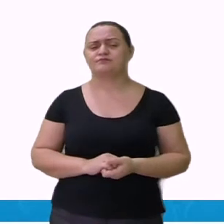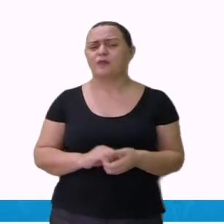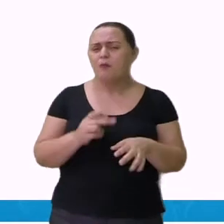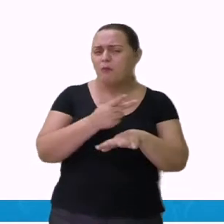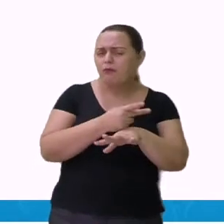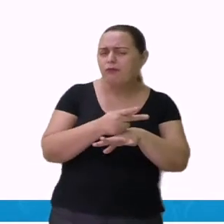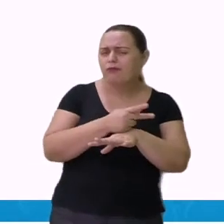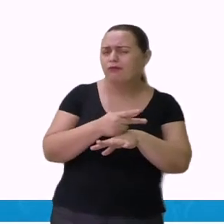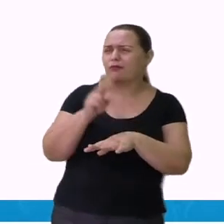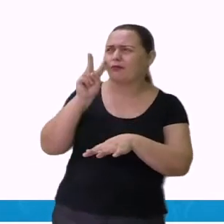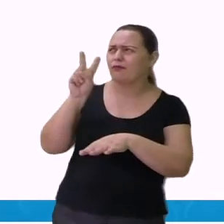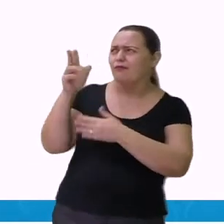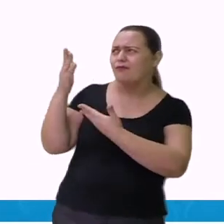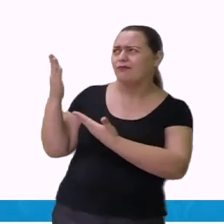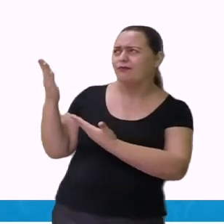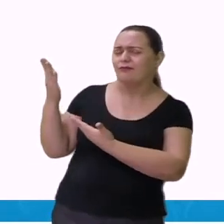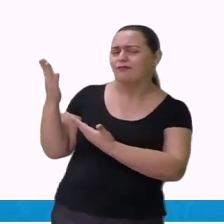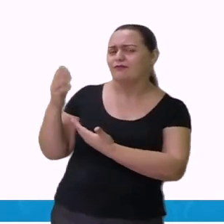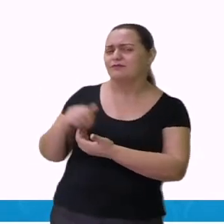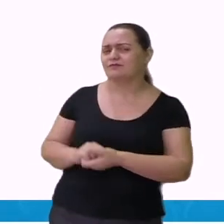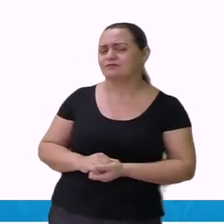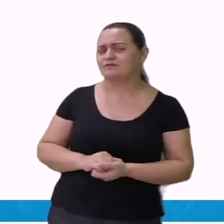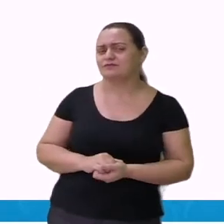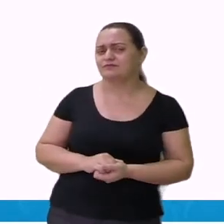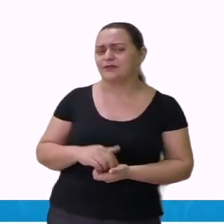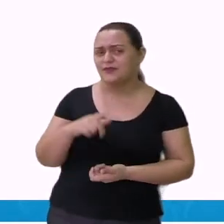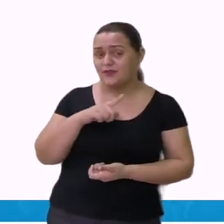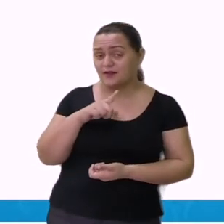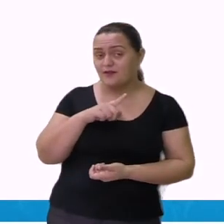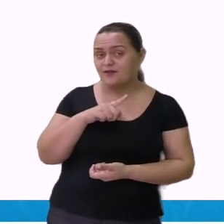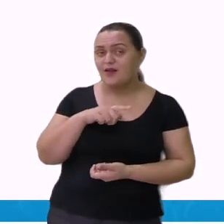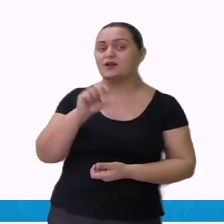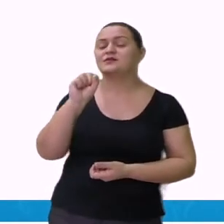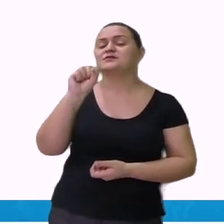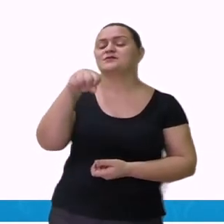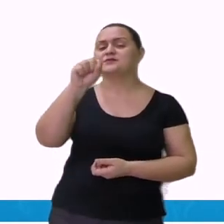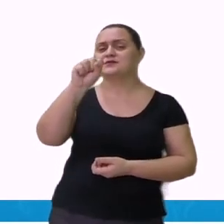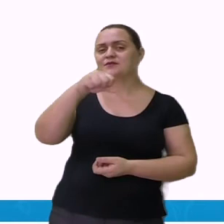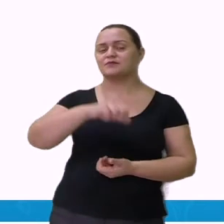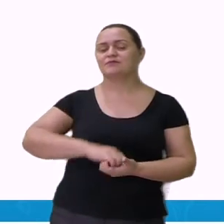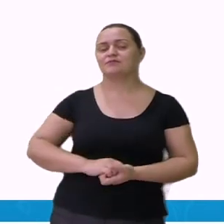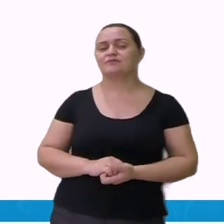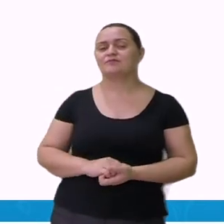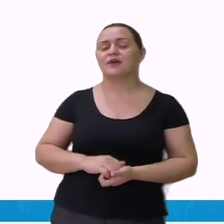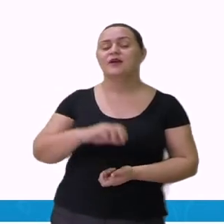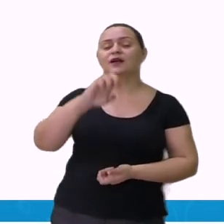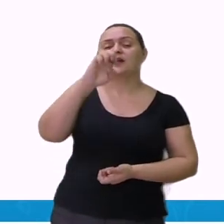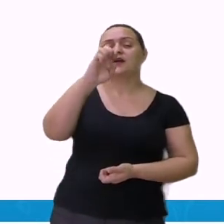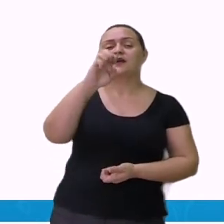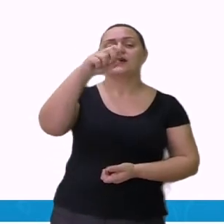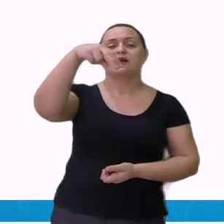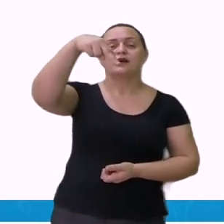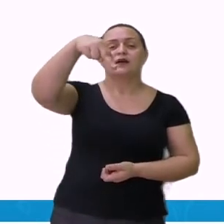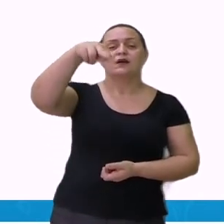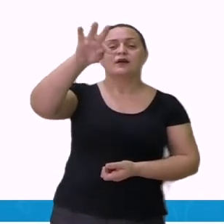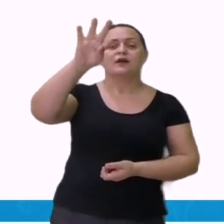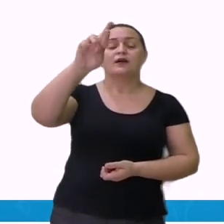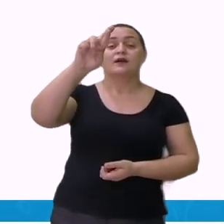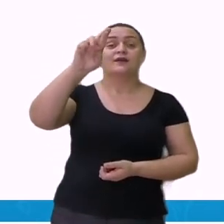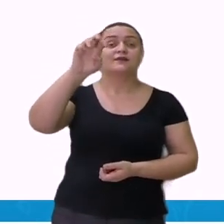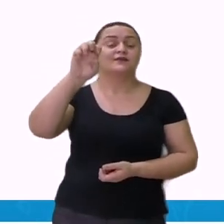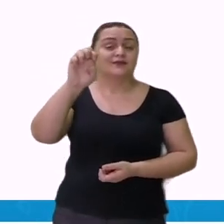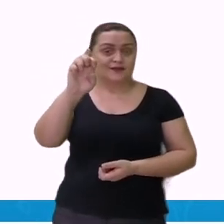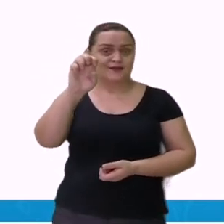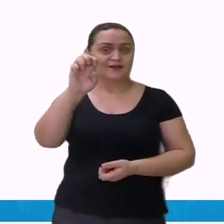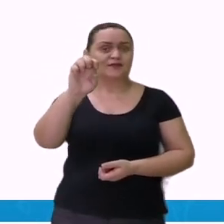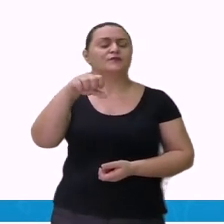Sim. Qual seria essa preposição? Entre. Tá? Preposição entre, que